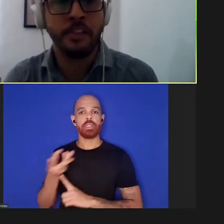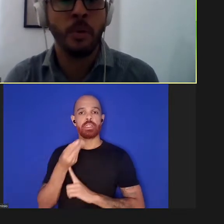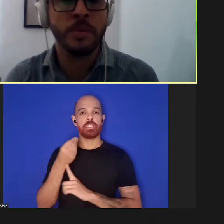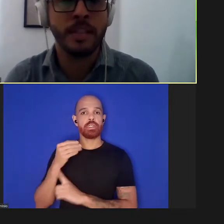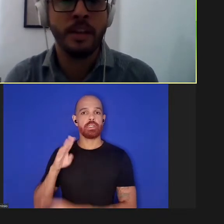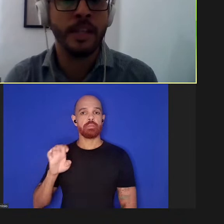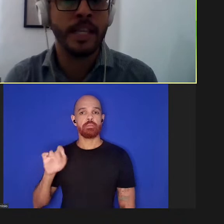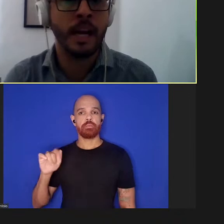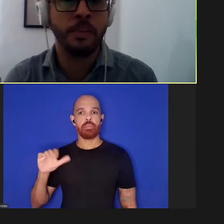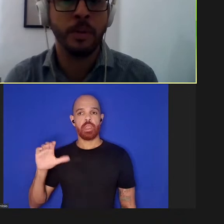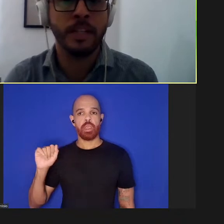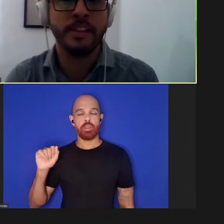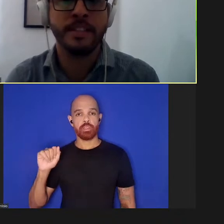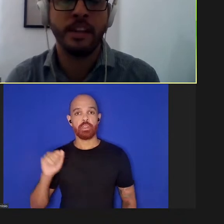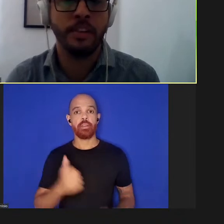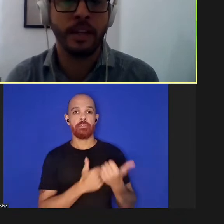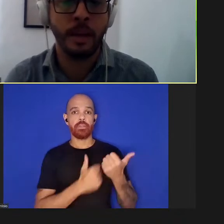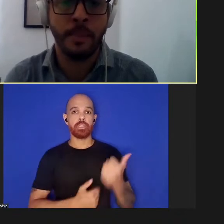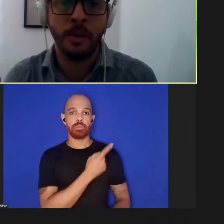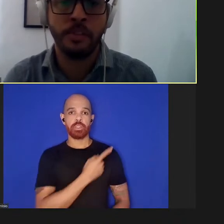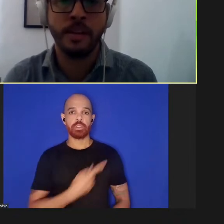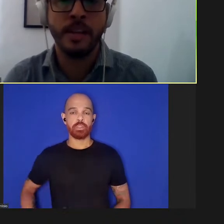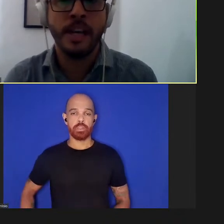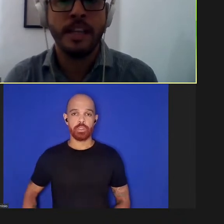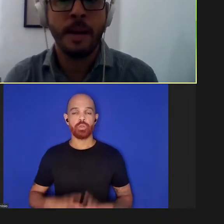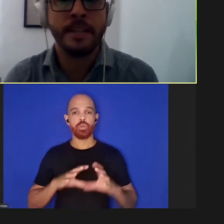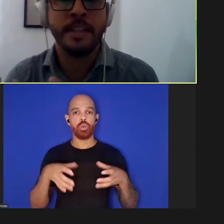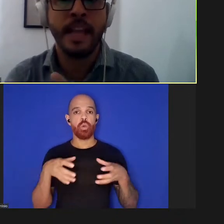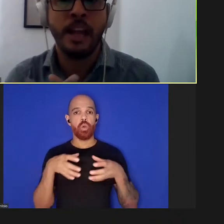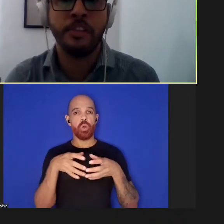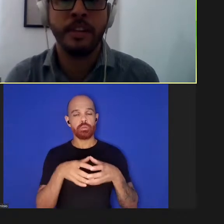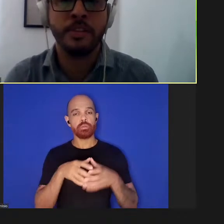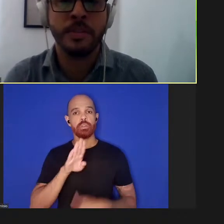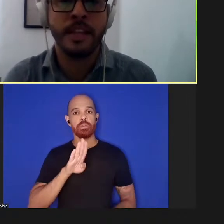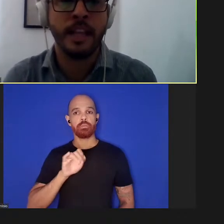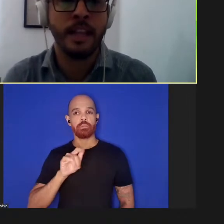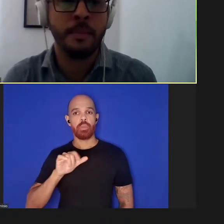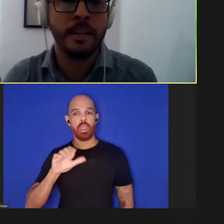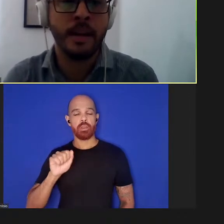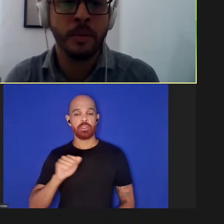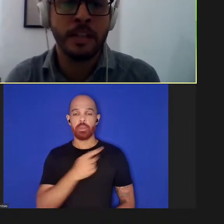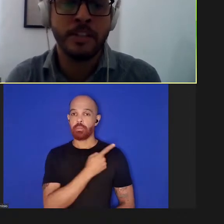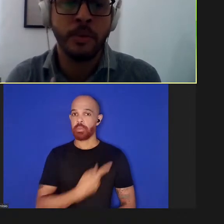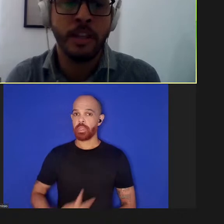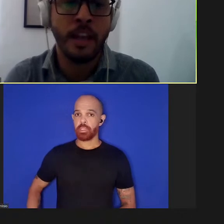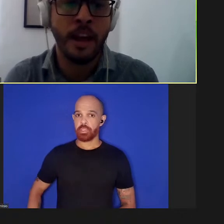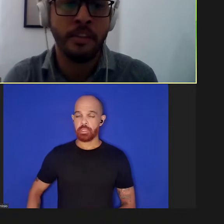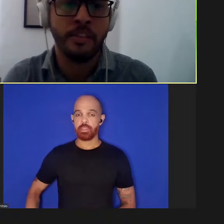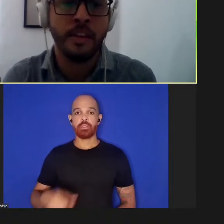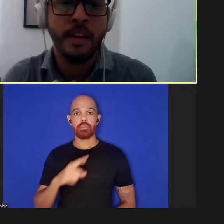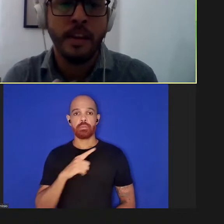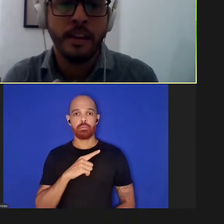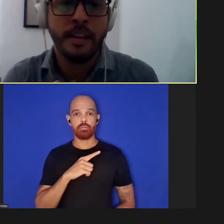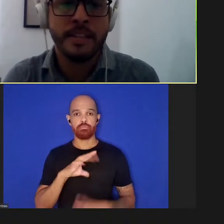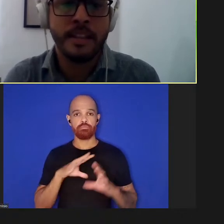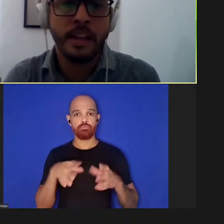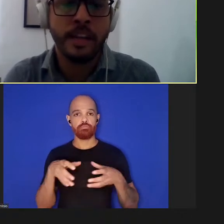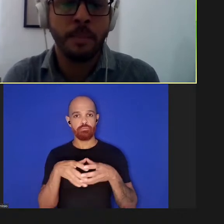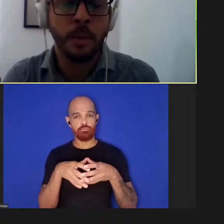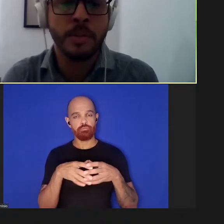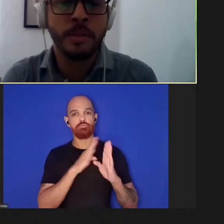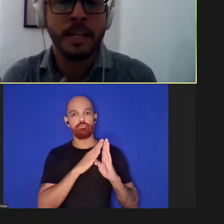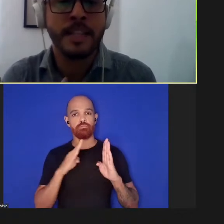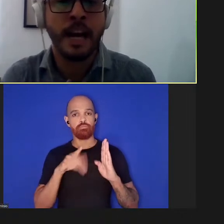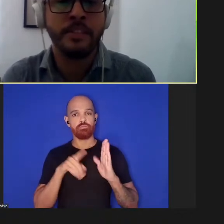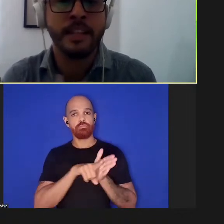-presidente do Conselho Federal de Política Científica da Bélgica e é presidente da Société Lívia de Monsignor de Mies, que se